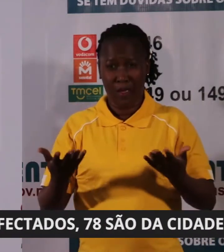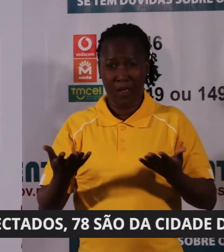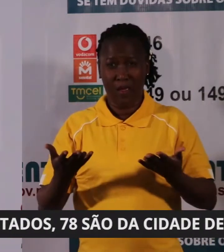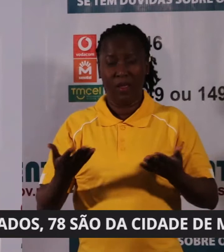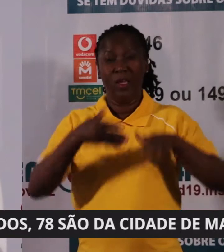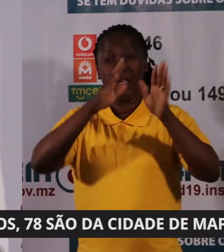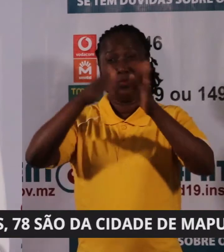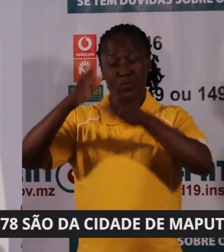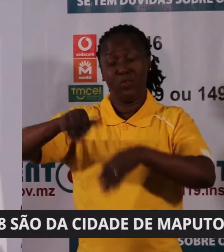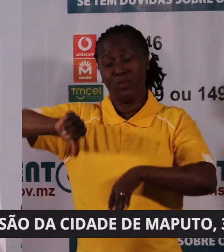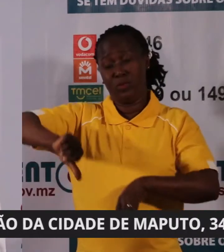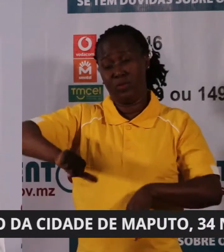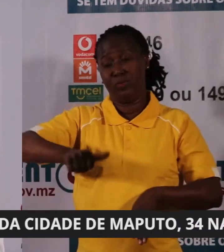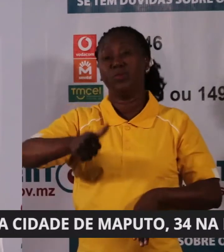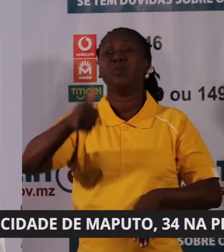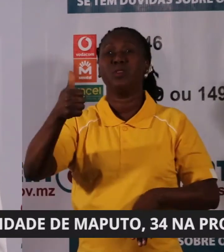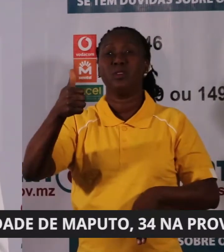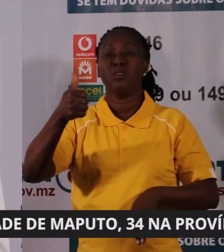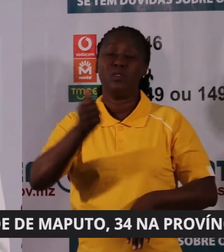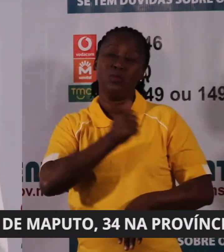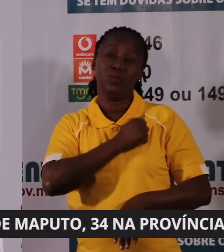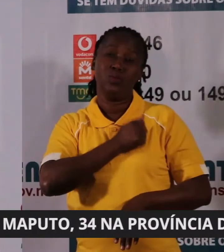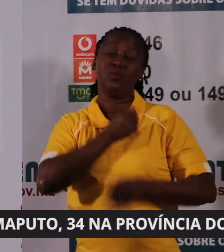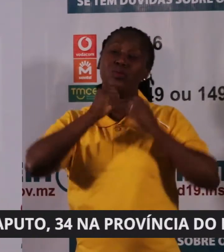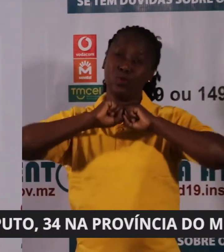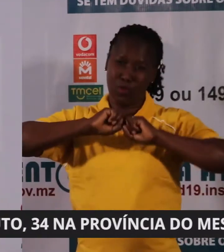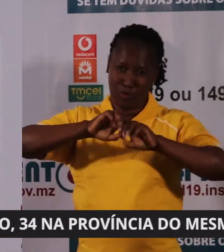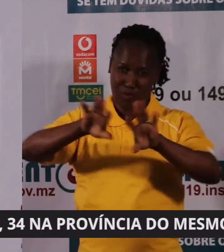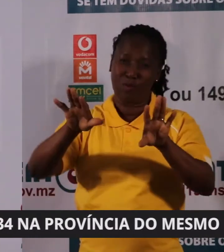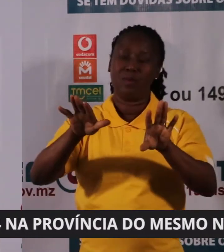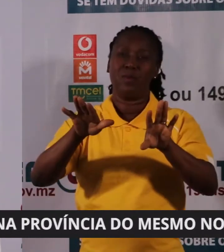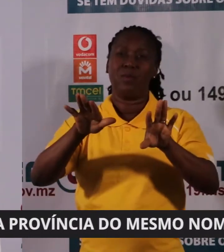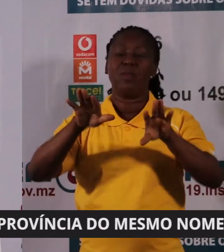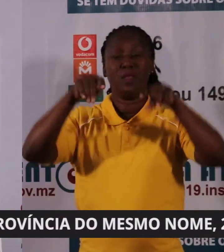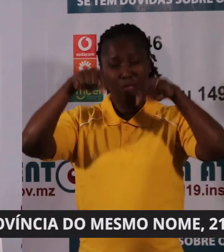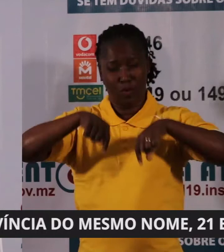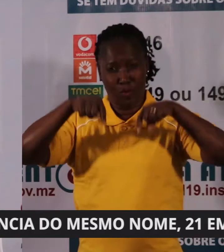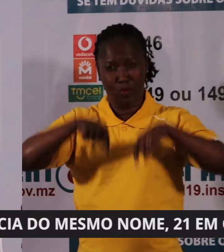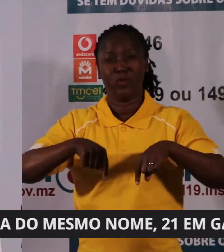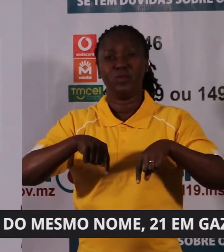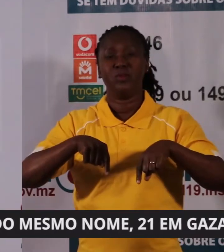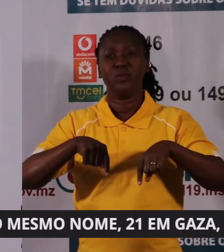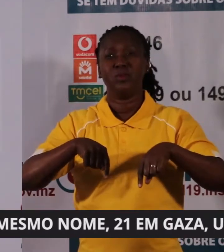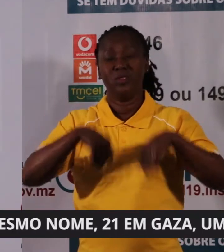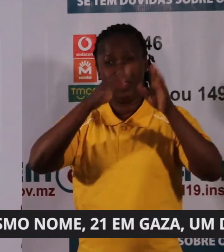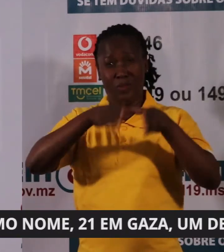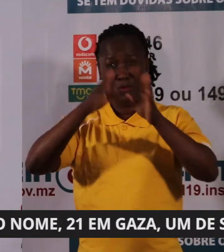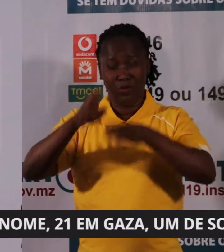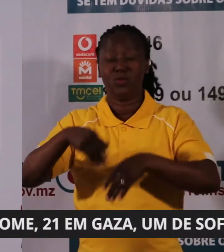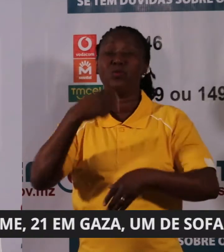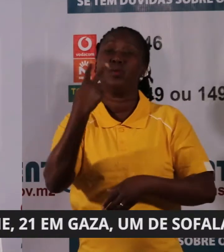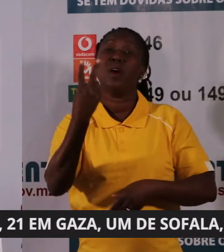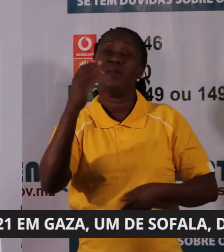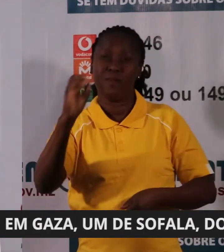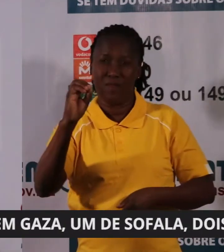recuperados gostaríamos de informar que hoje 20 pessoas